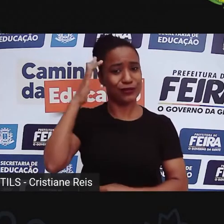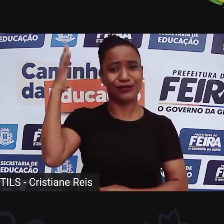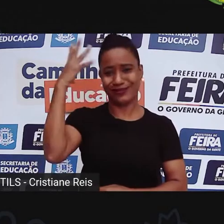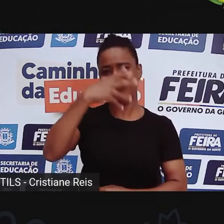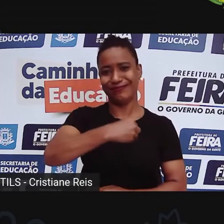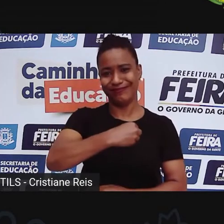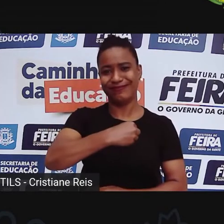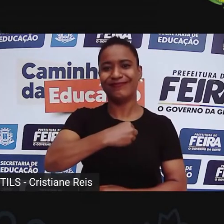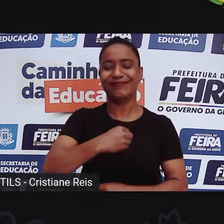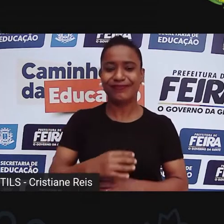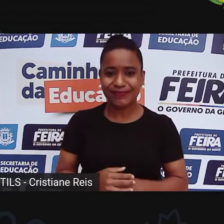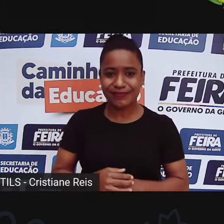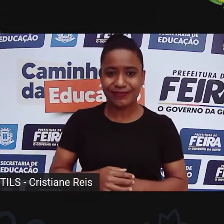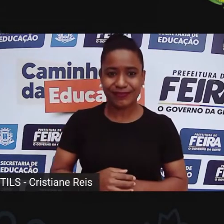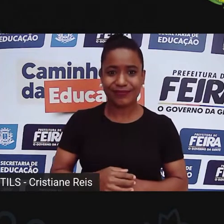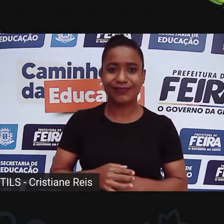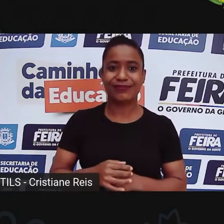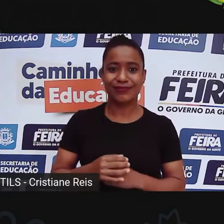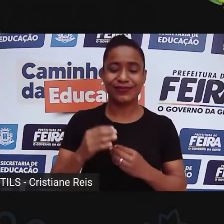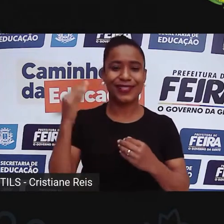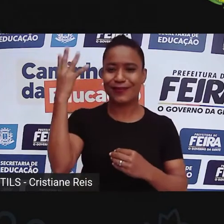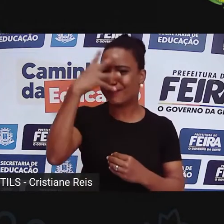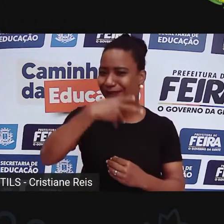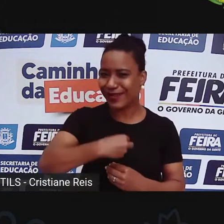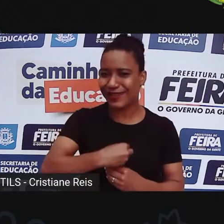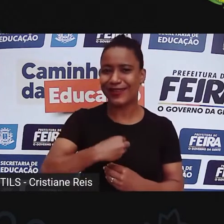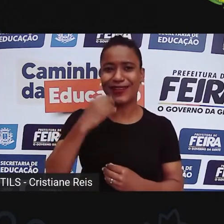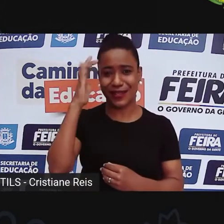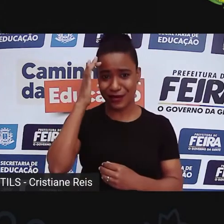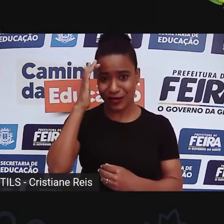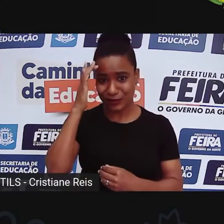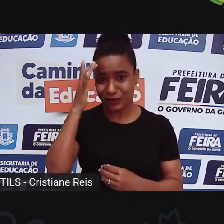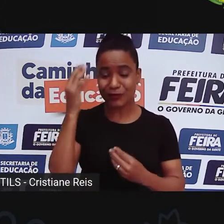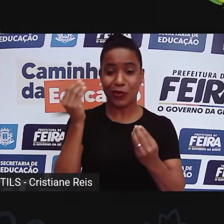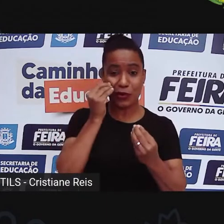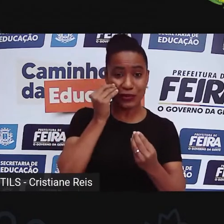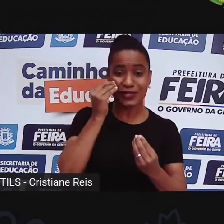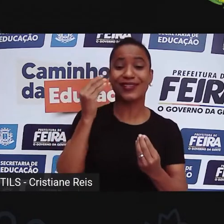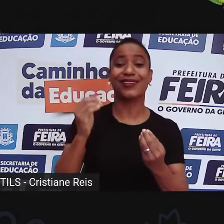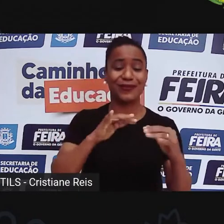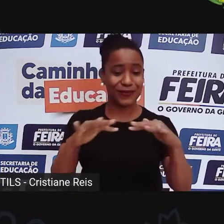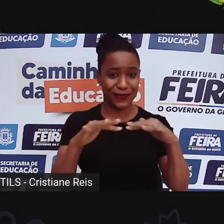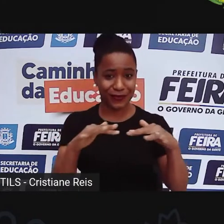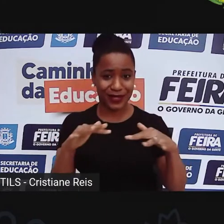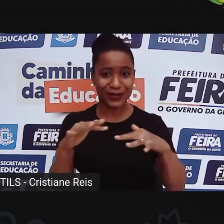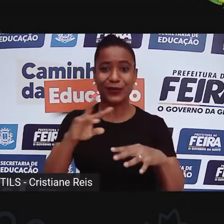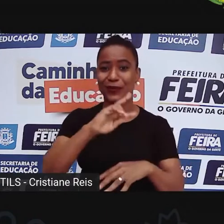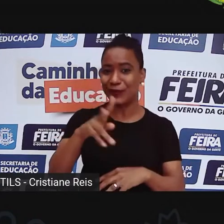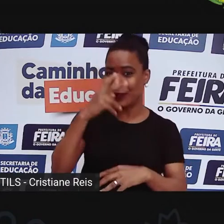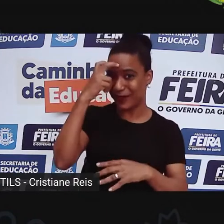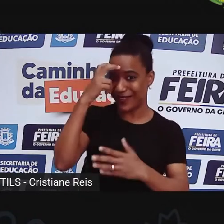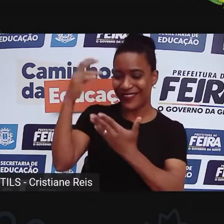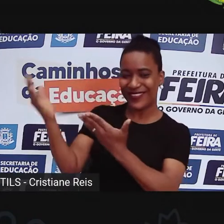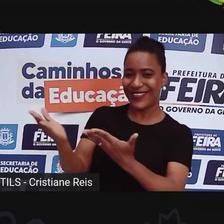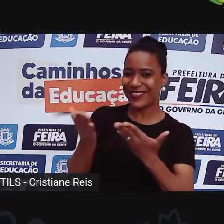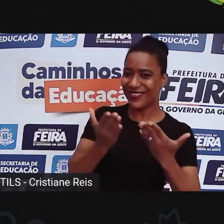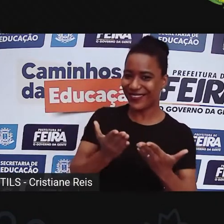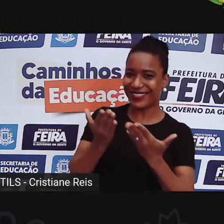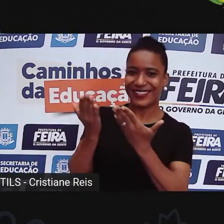uma das coisas mais belas, assim, como manifestação cultural. Então, eu trouxe para conversar aqui com a gente